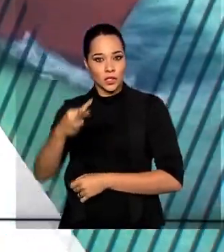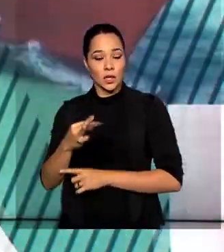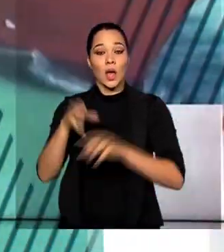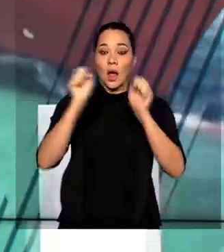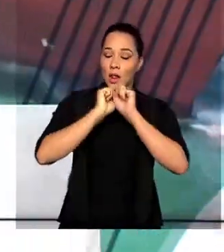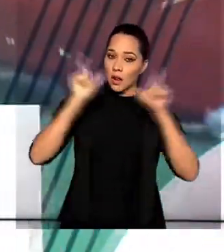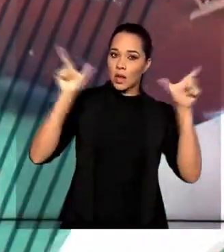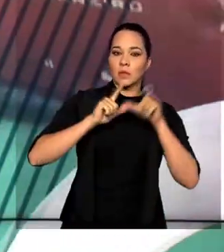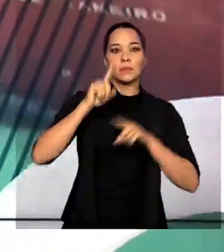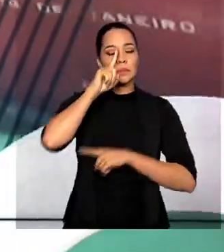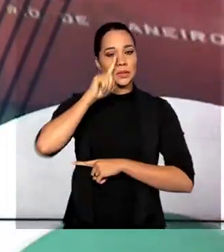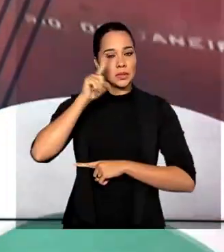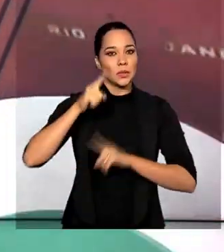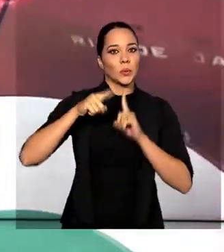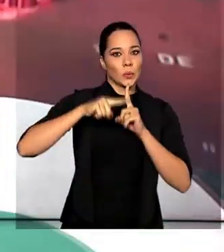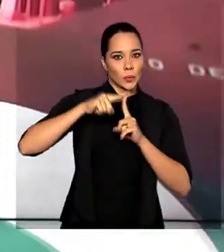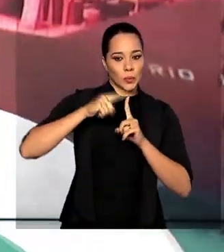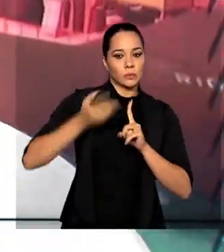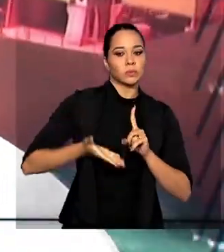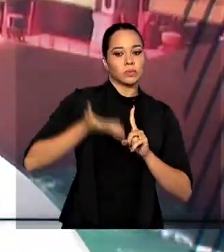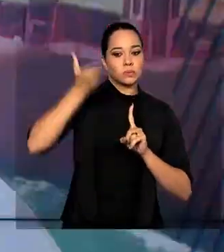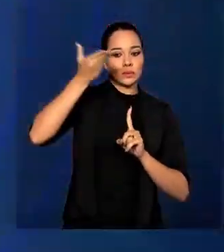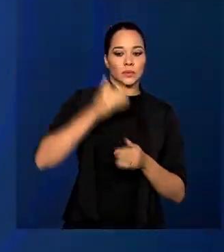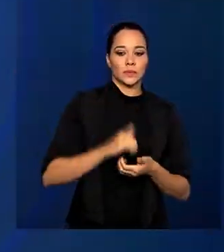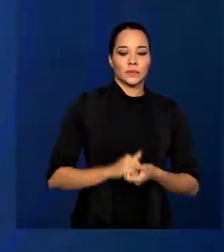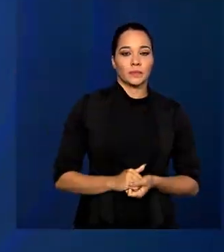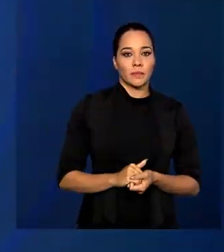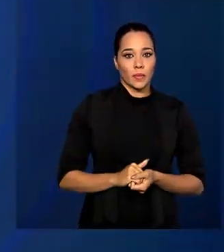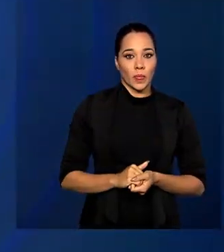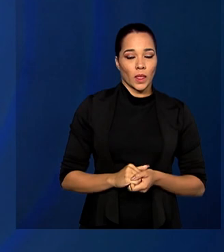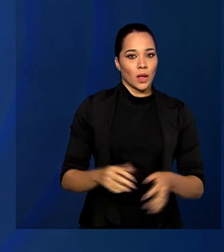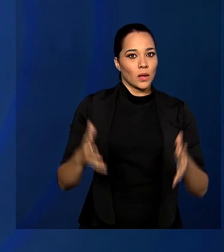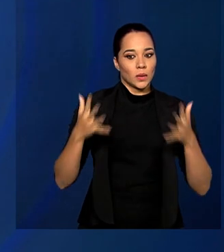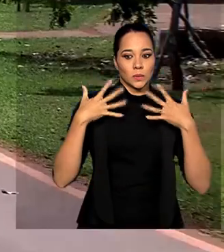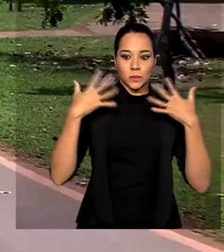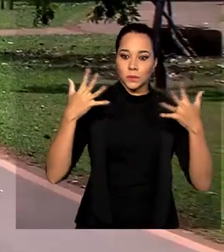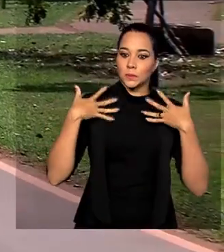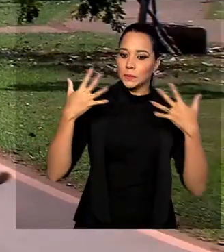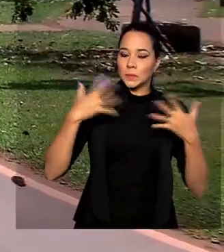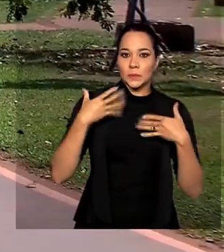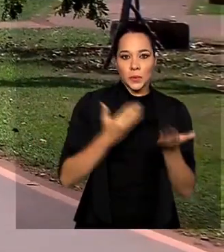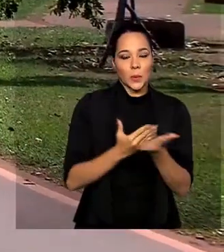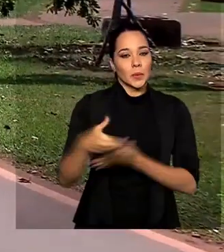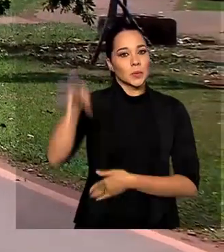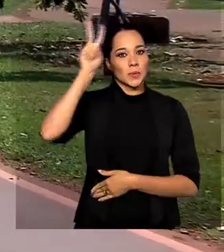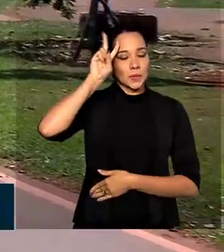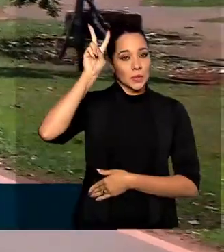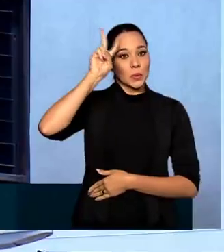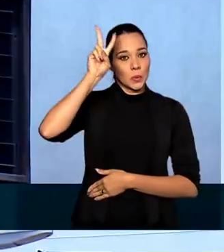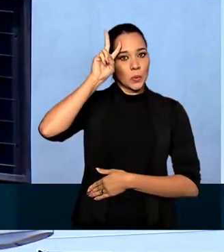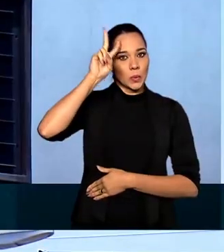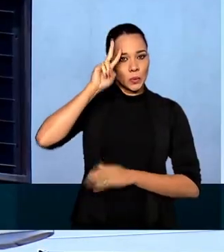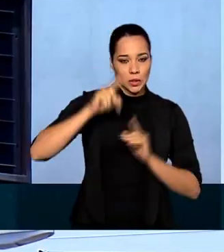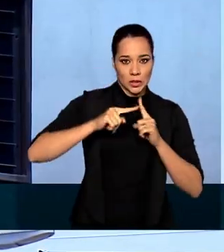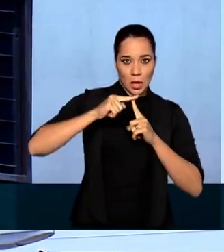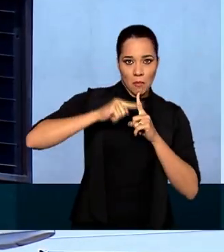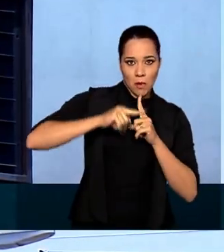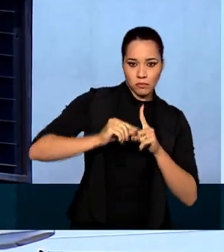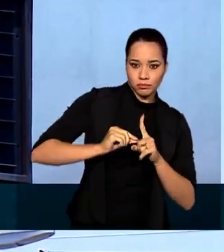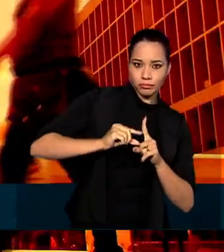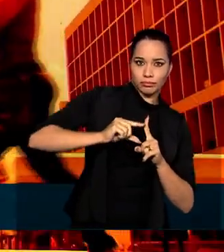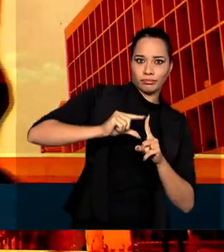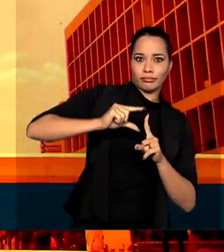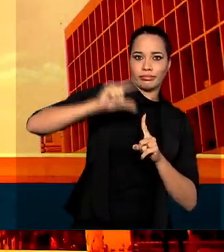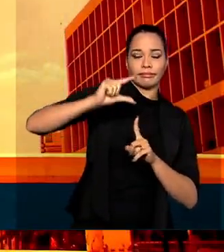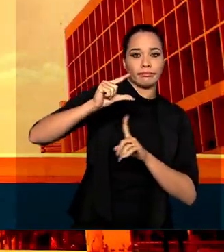para os perigos das altas temperaturas. A onda de calor teve início na segunda-feira e elevou os termômetros para